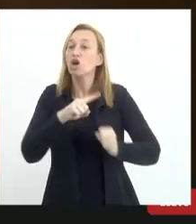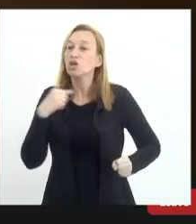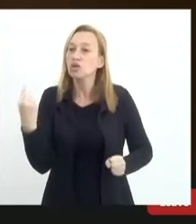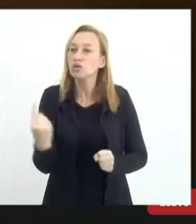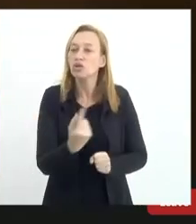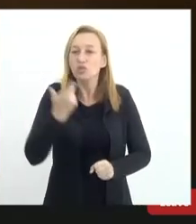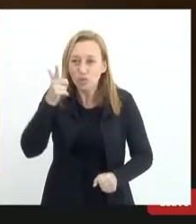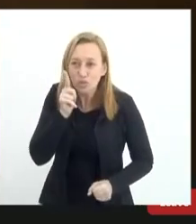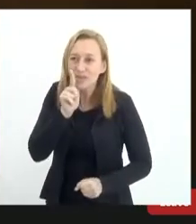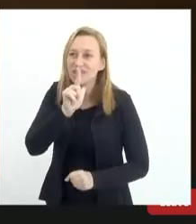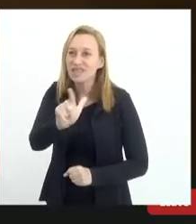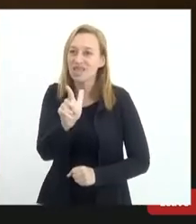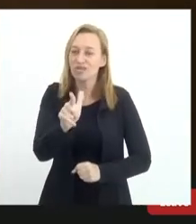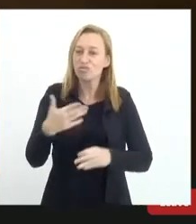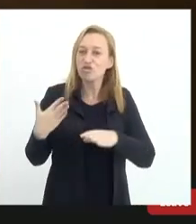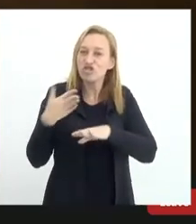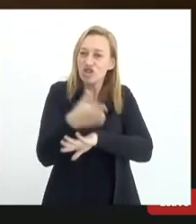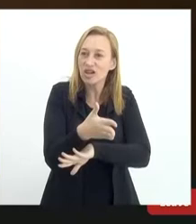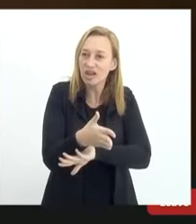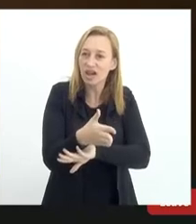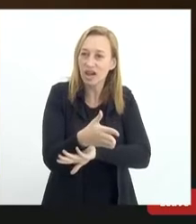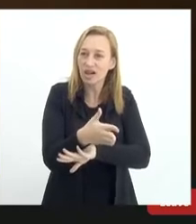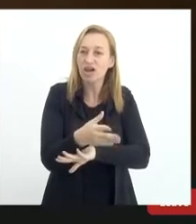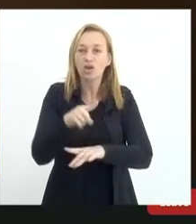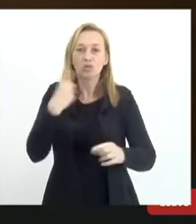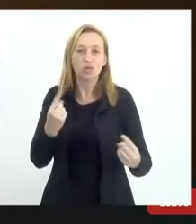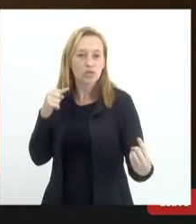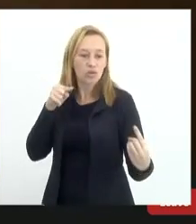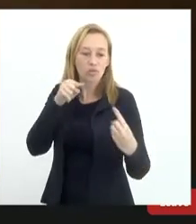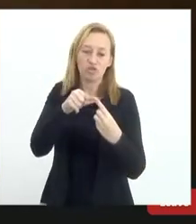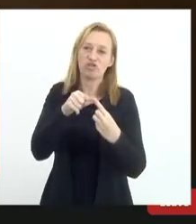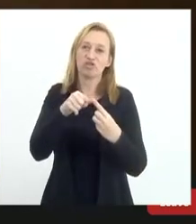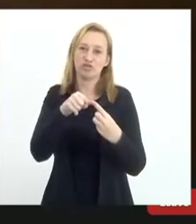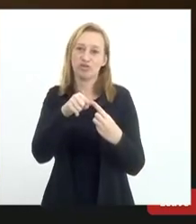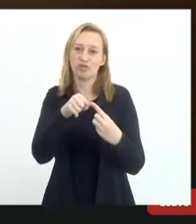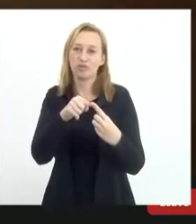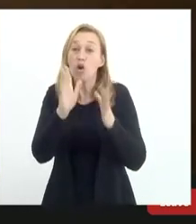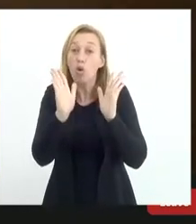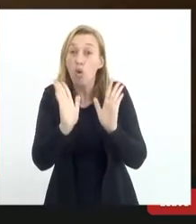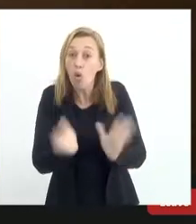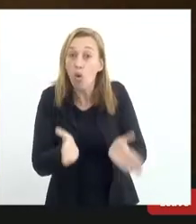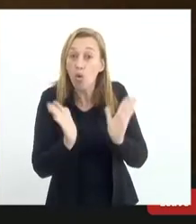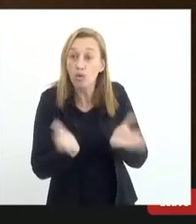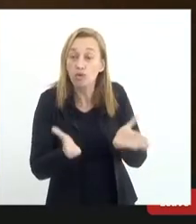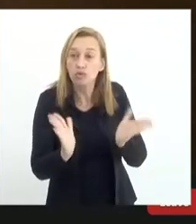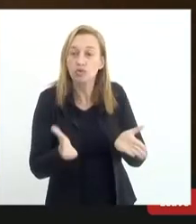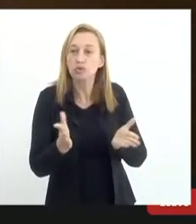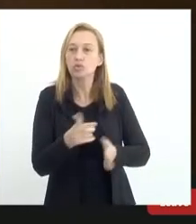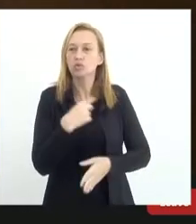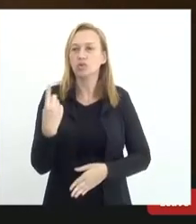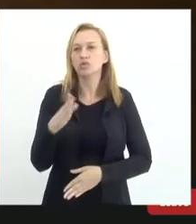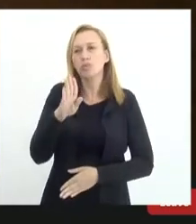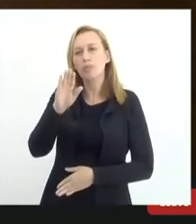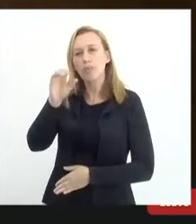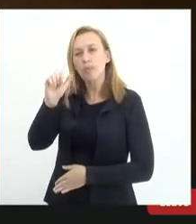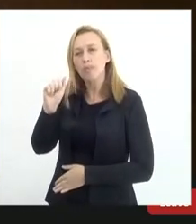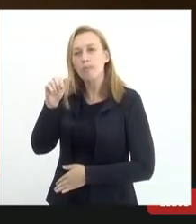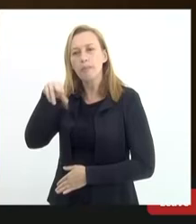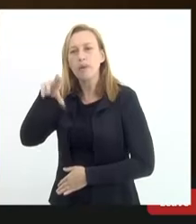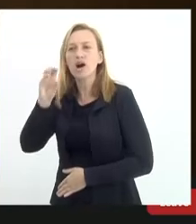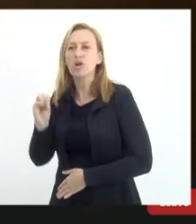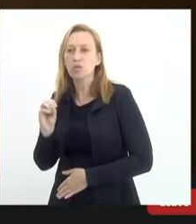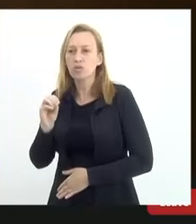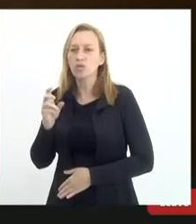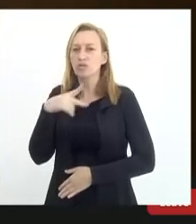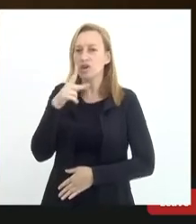consegue chegar ao nosso objetivo. Hoje, o nosso banco, como bem comentou a